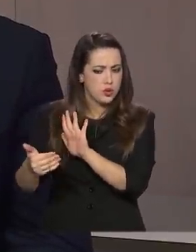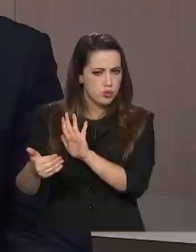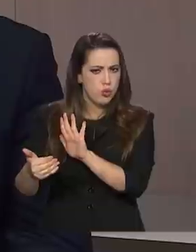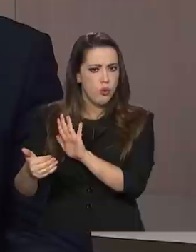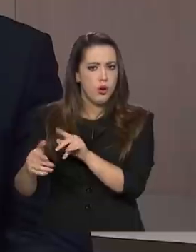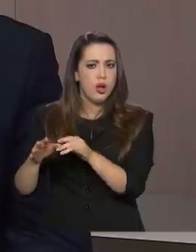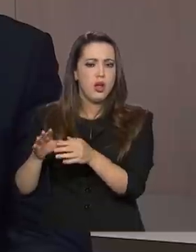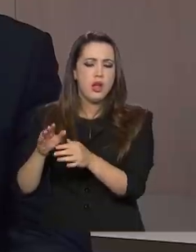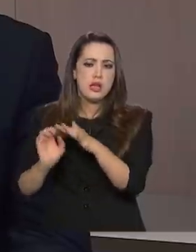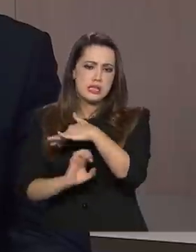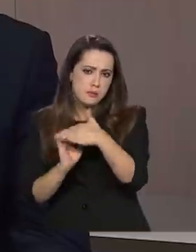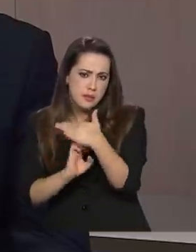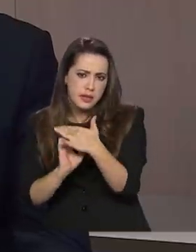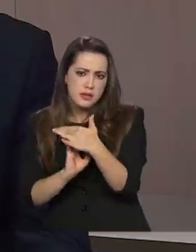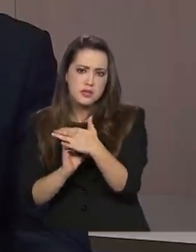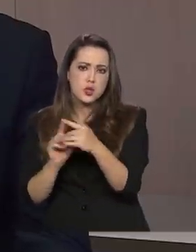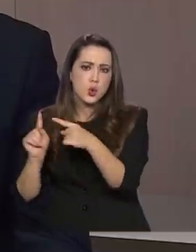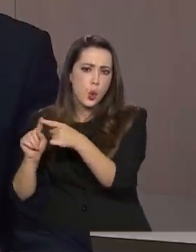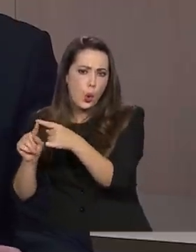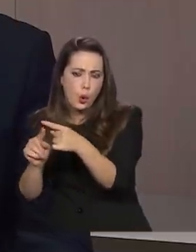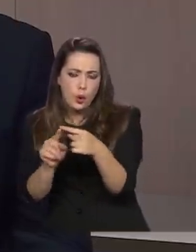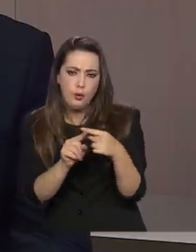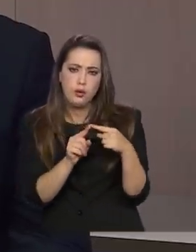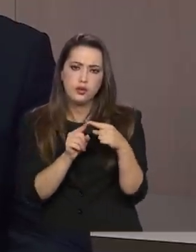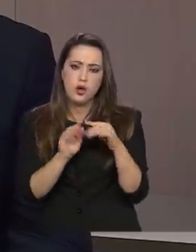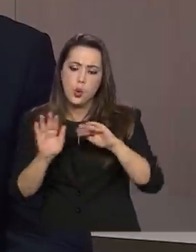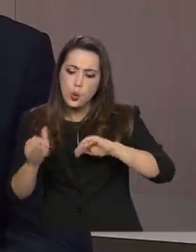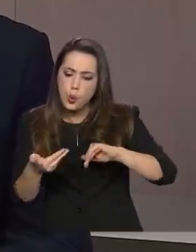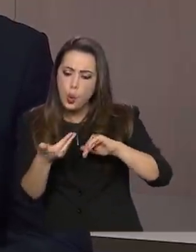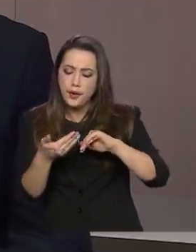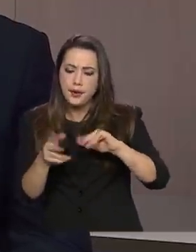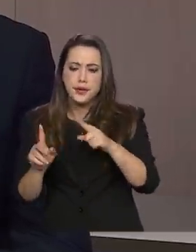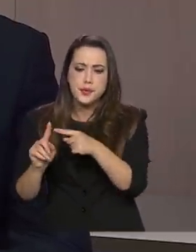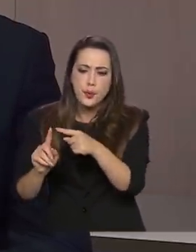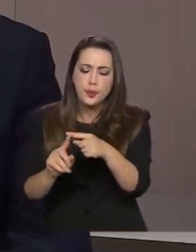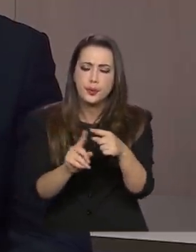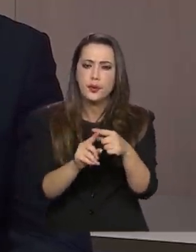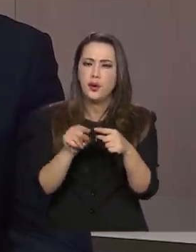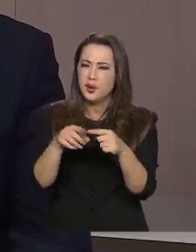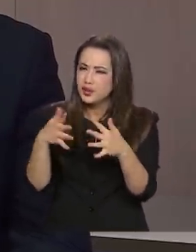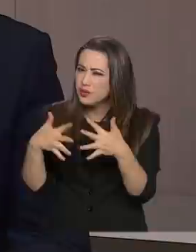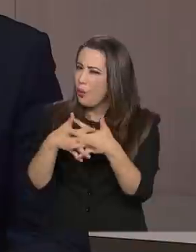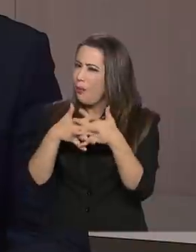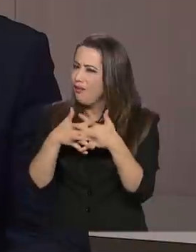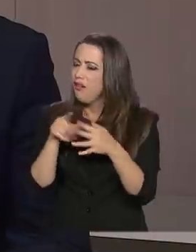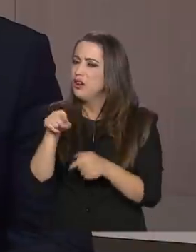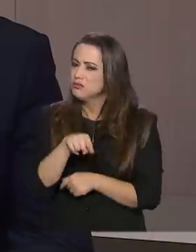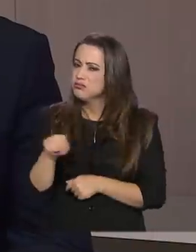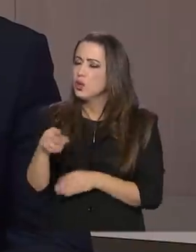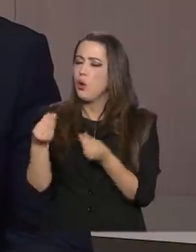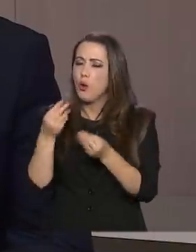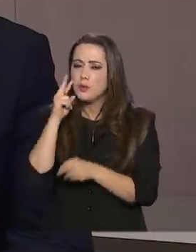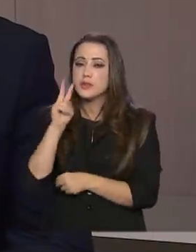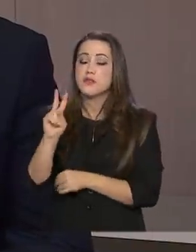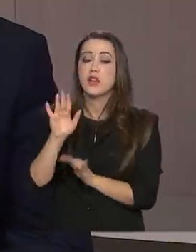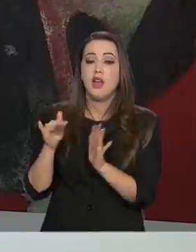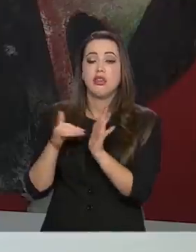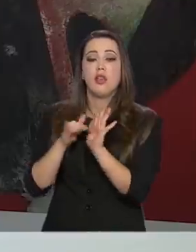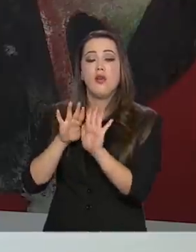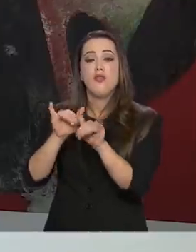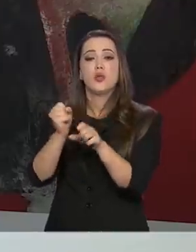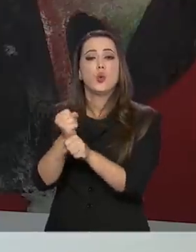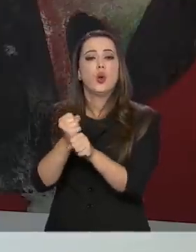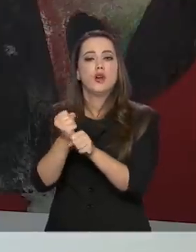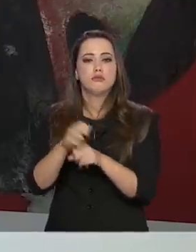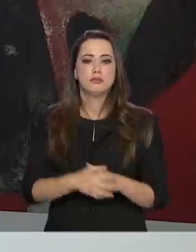empresariado? A tramitação no Congresso também é sempre complexa. Como é que o senhor vê esse desenrolar até o fim do ano da...